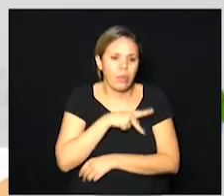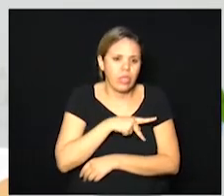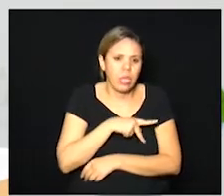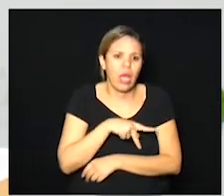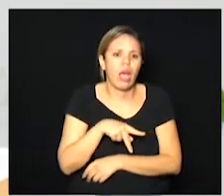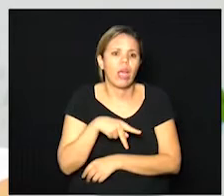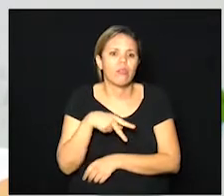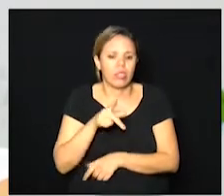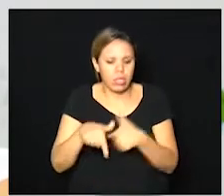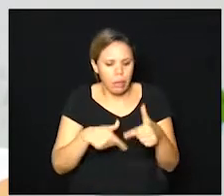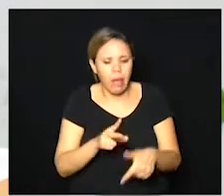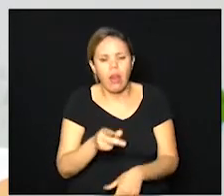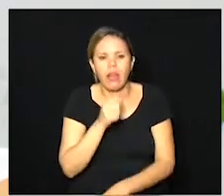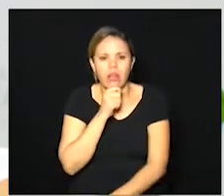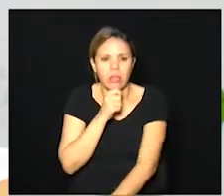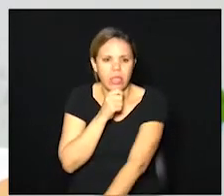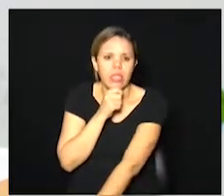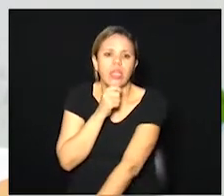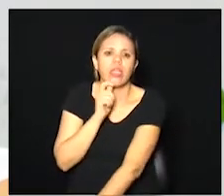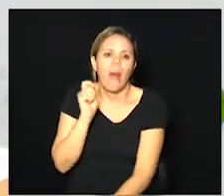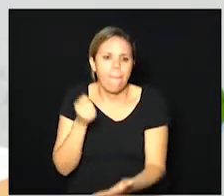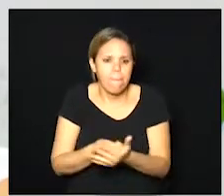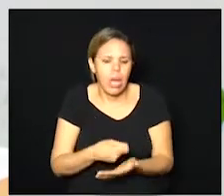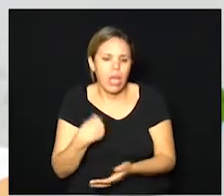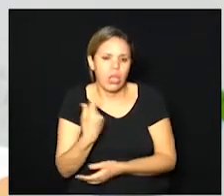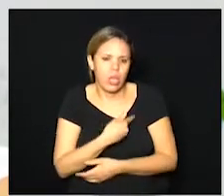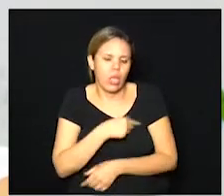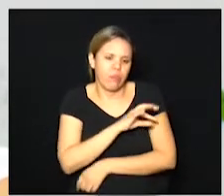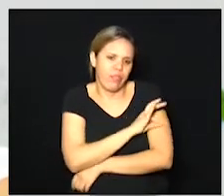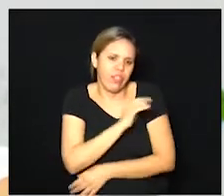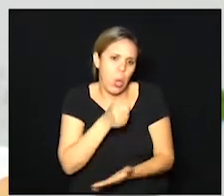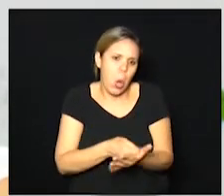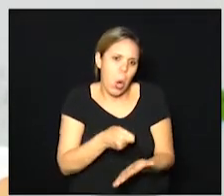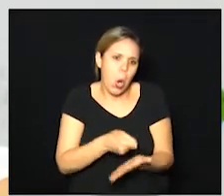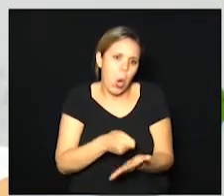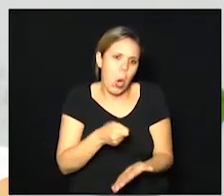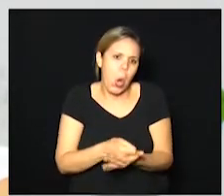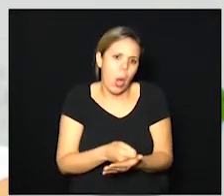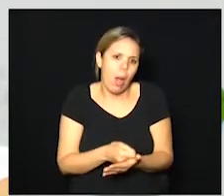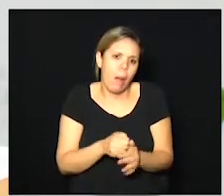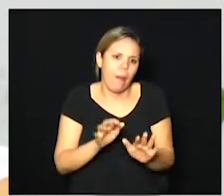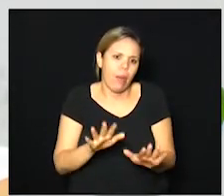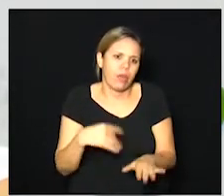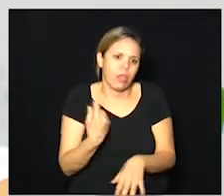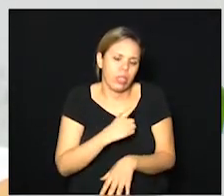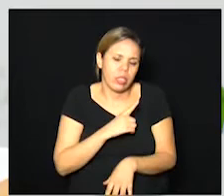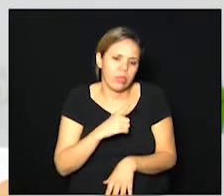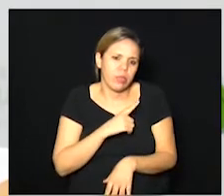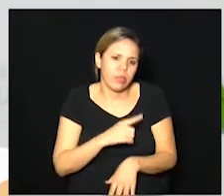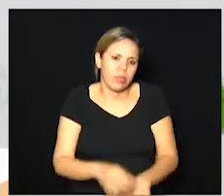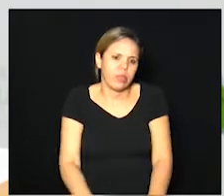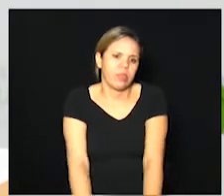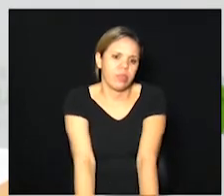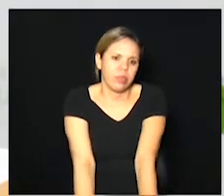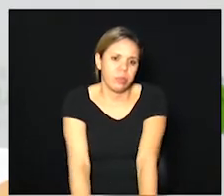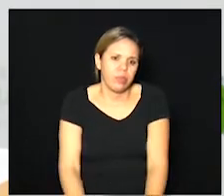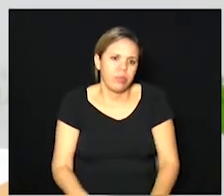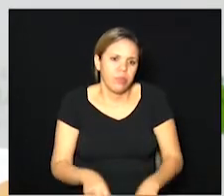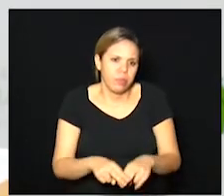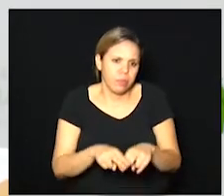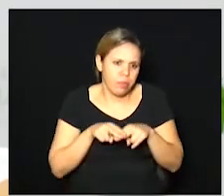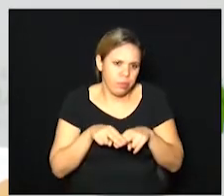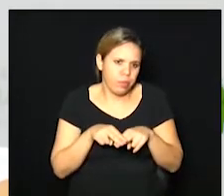depositado, é uma obrigação da Prefeitura, mas nós temos tido aí, por causa